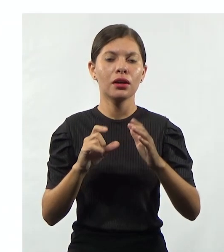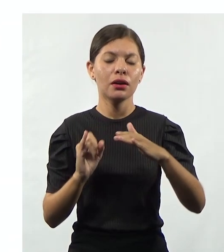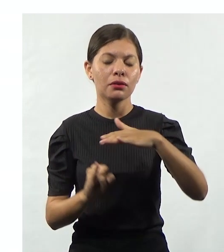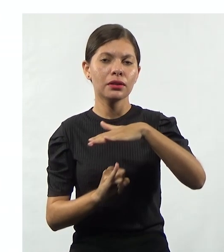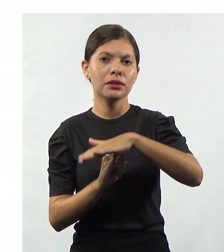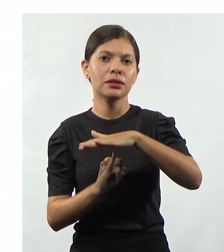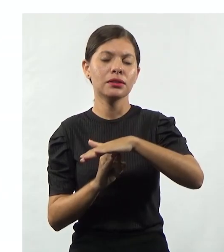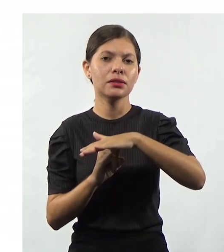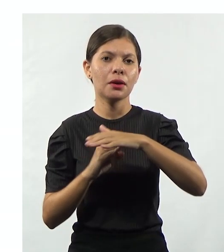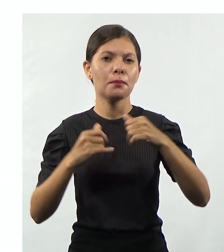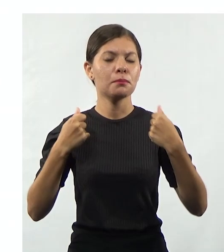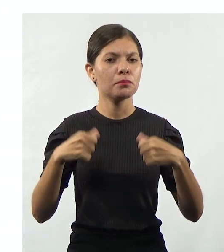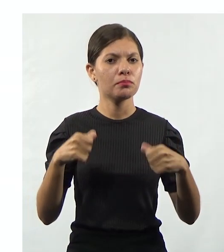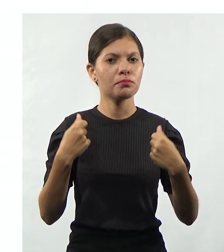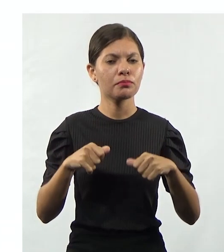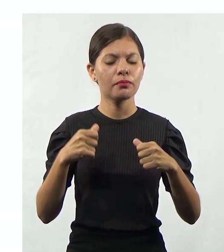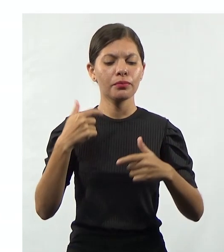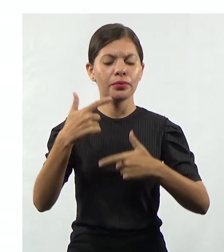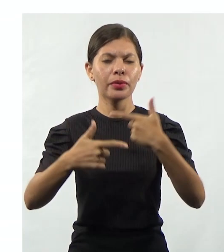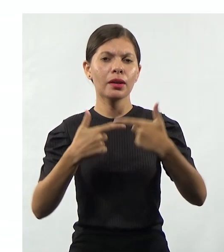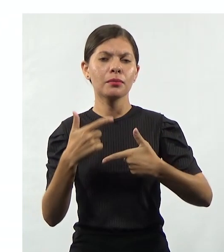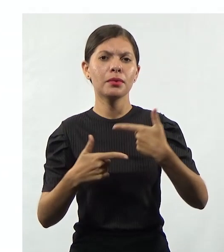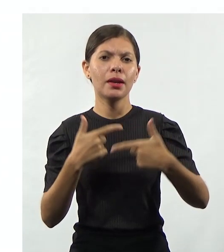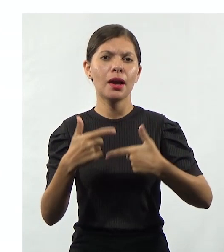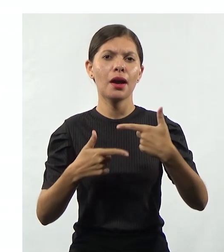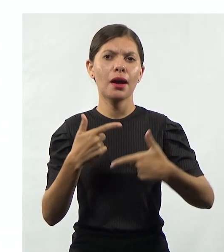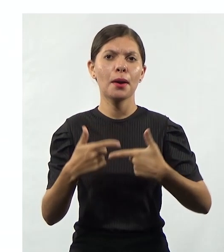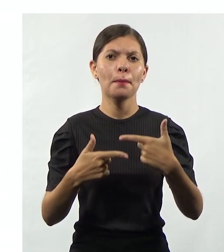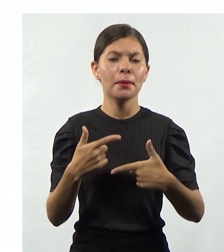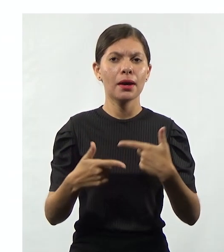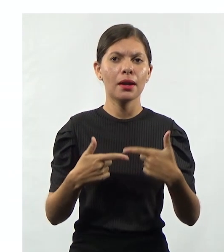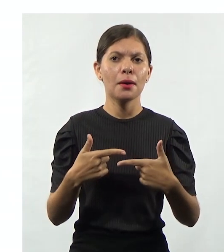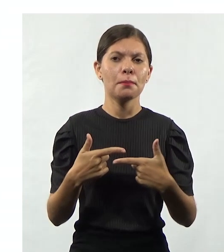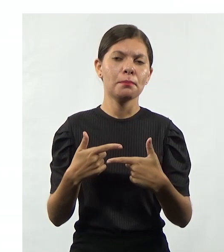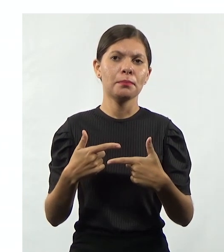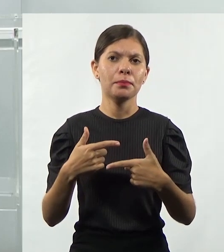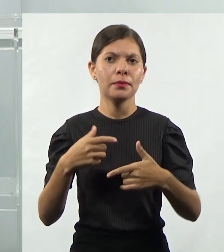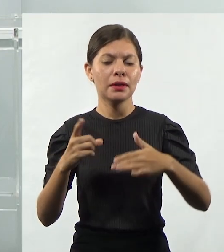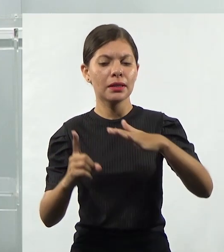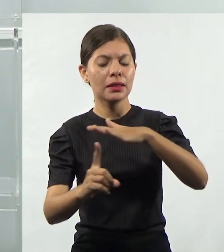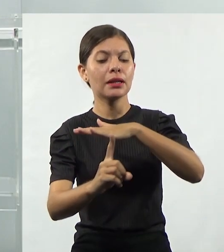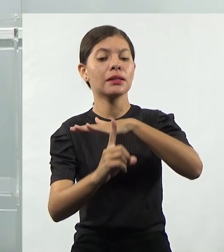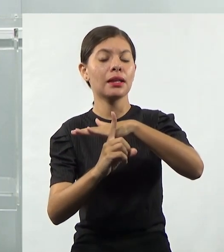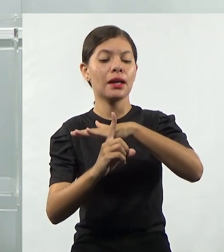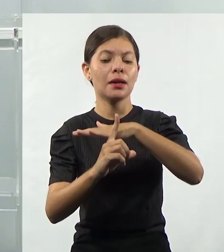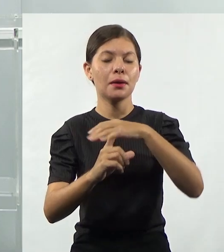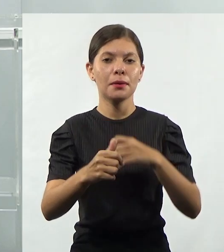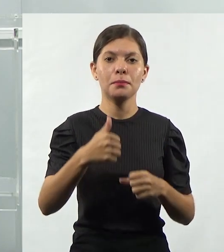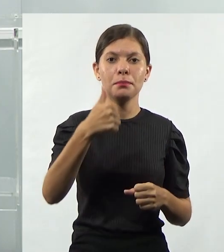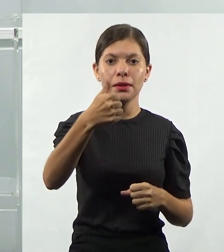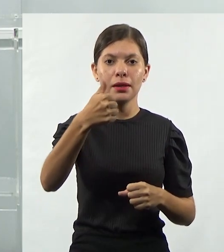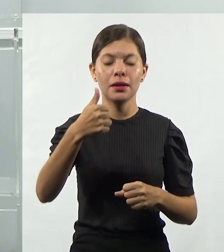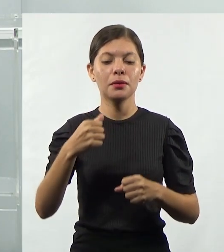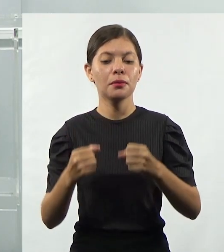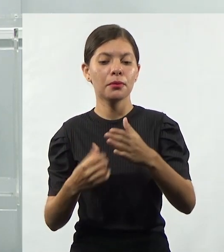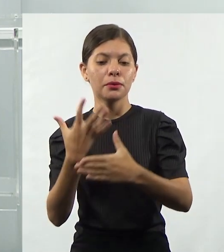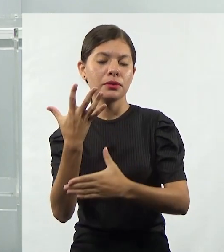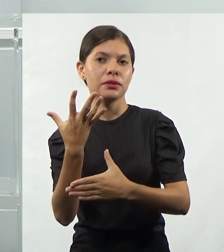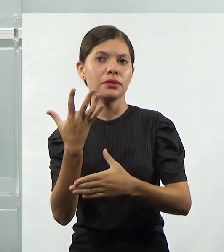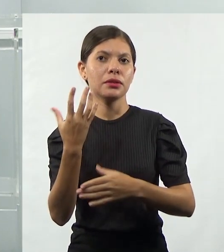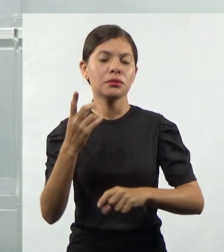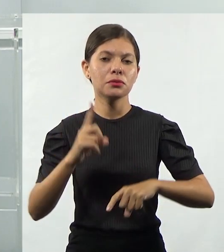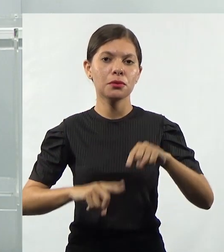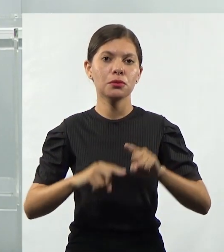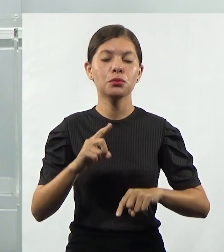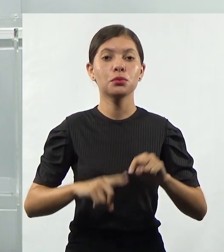precisa trabalhar para que ela possa atender suas necessidades, para que ela possa produzir seus produtos